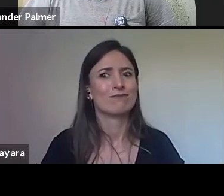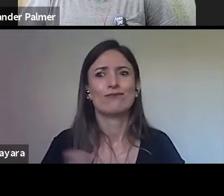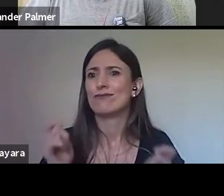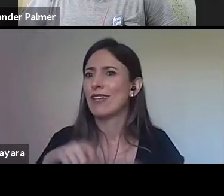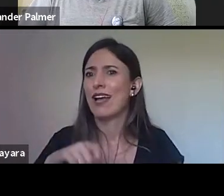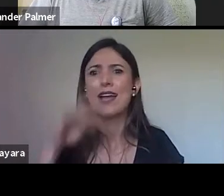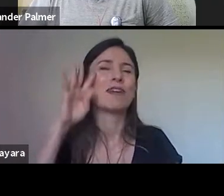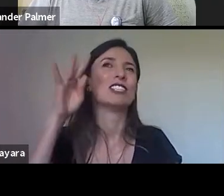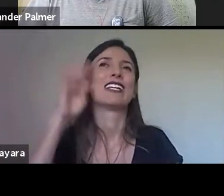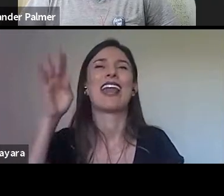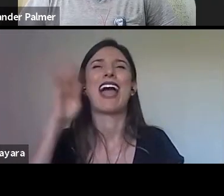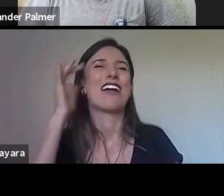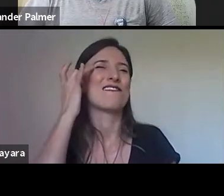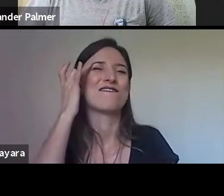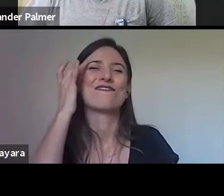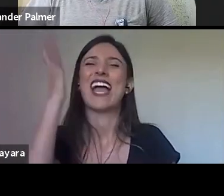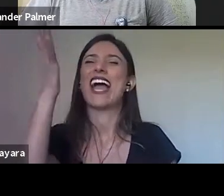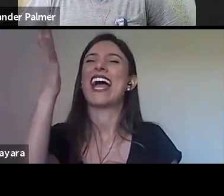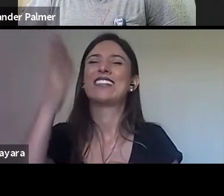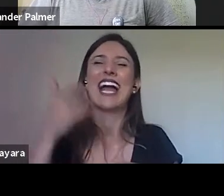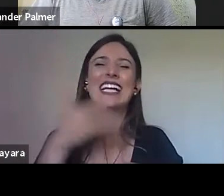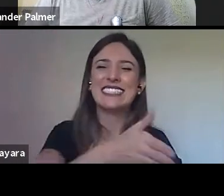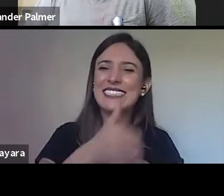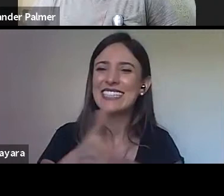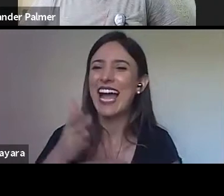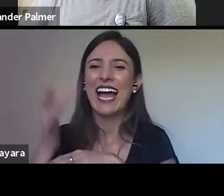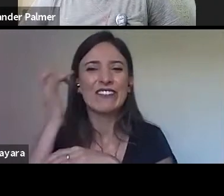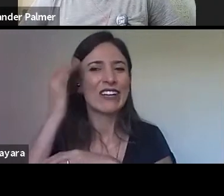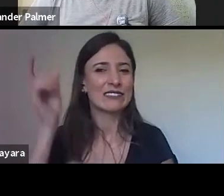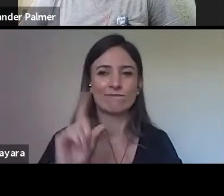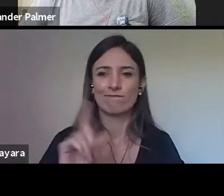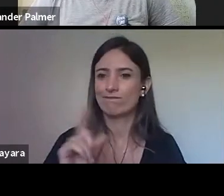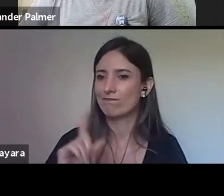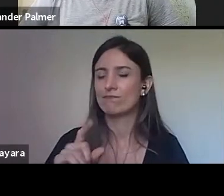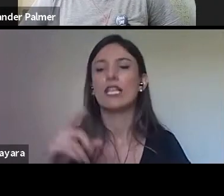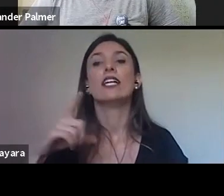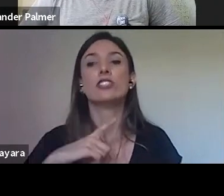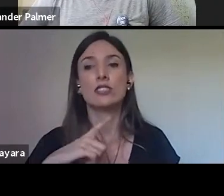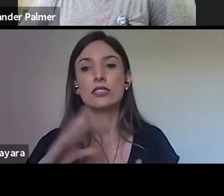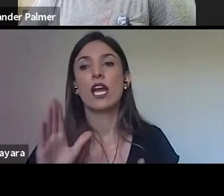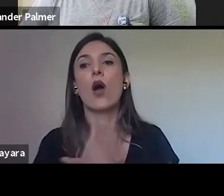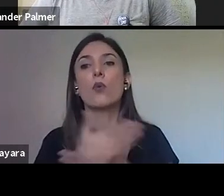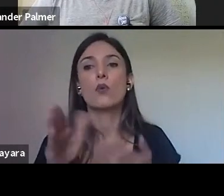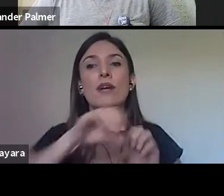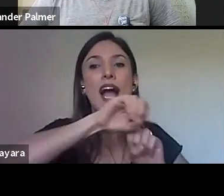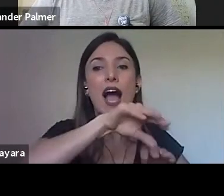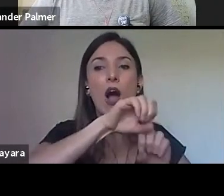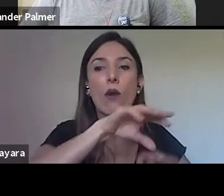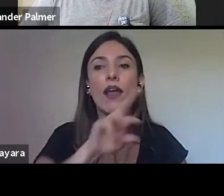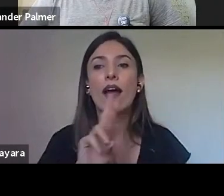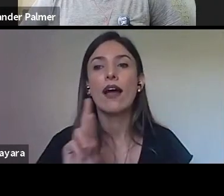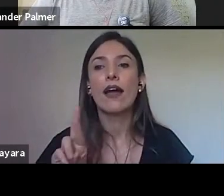possibilidades, você vai ter algumas aulas régeas que vão ser